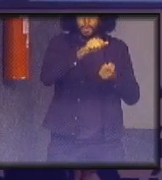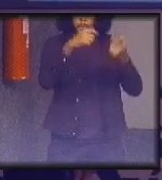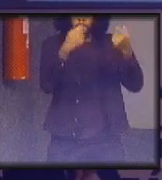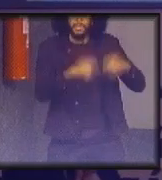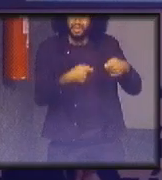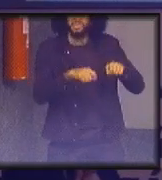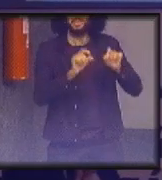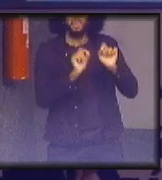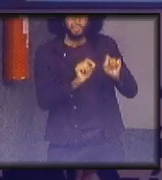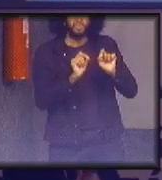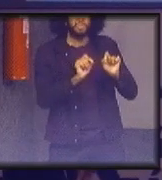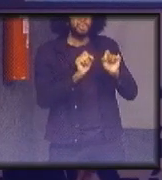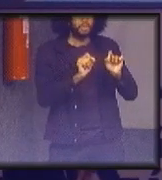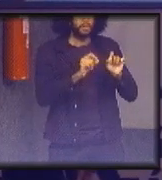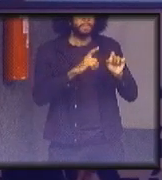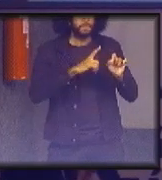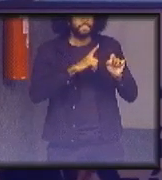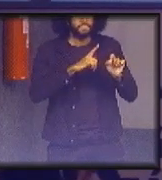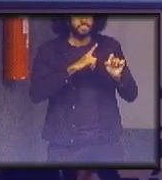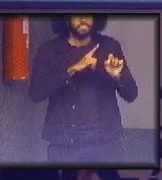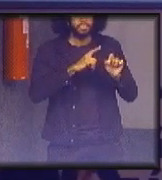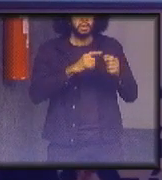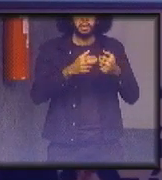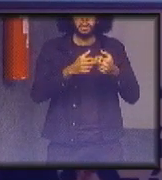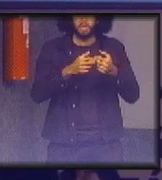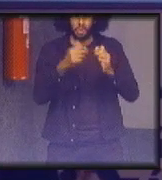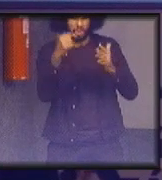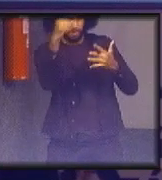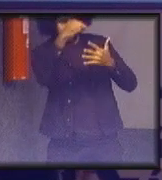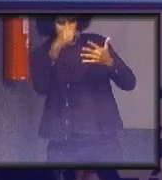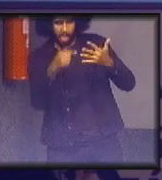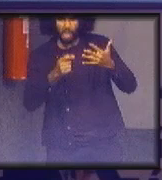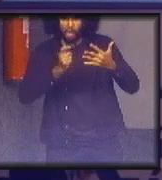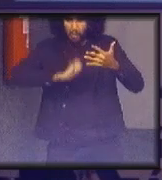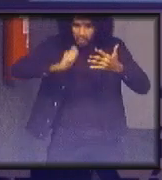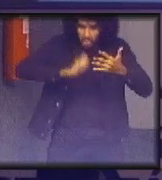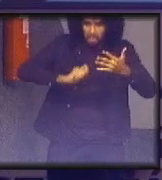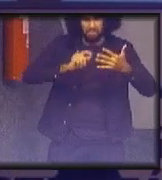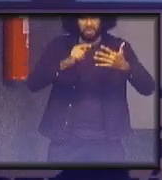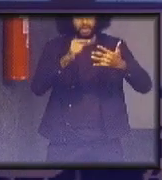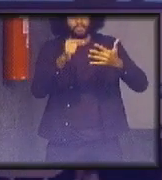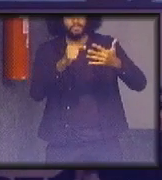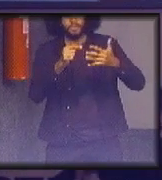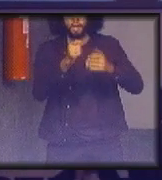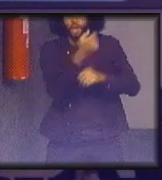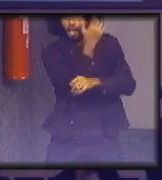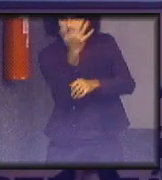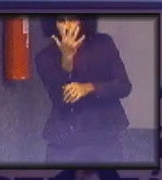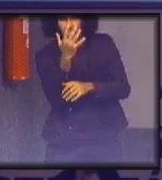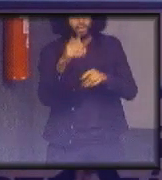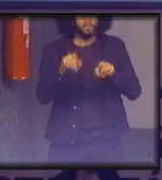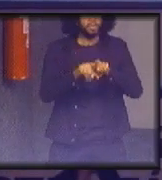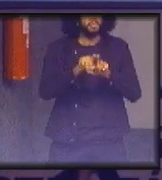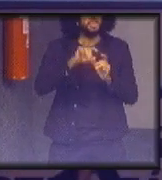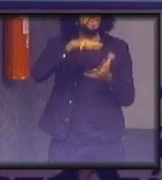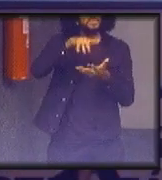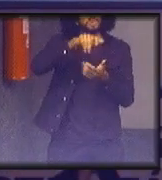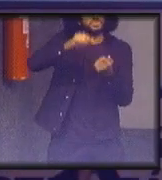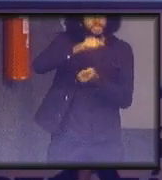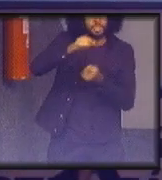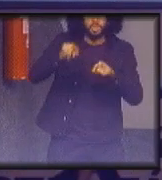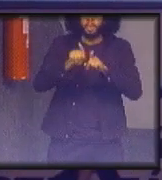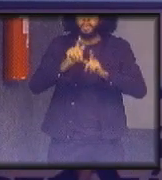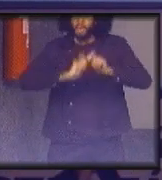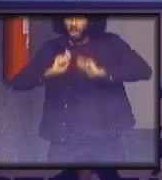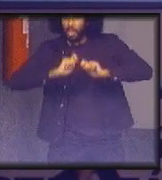conta as dimensões econômicas social e ambiental que sustentabilidade e negócios